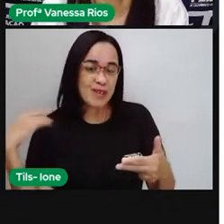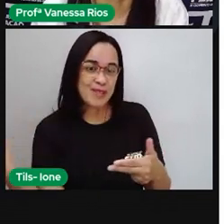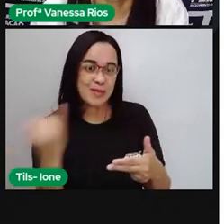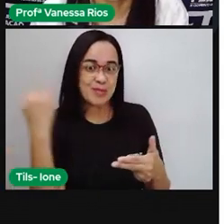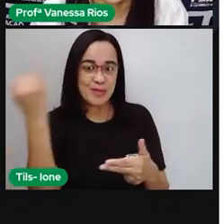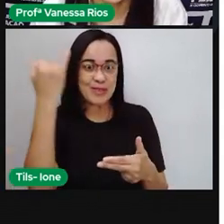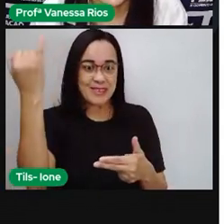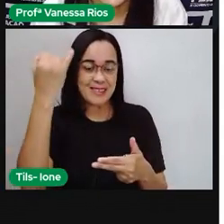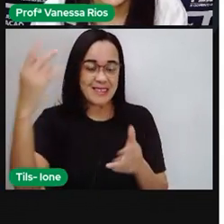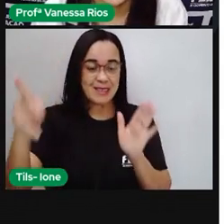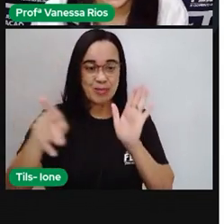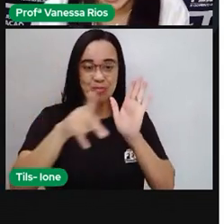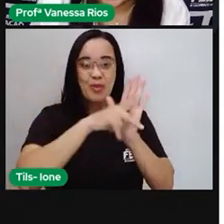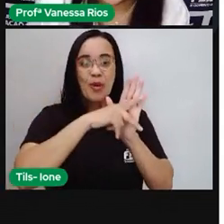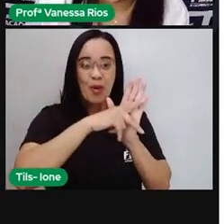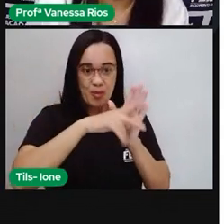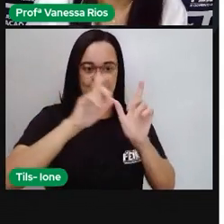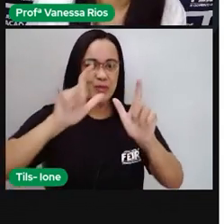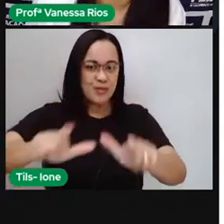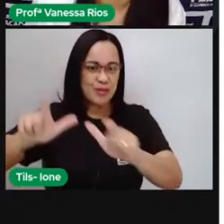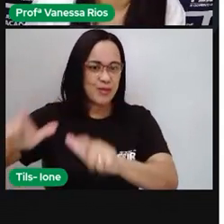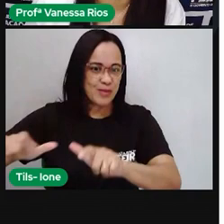pertence aí a cada lugar.